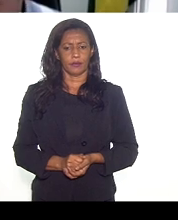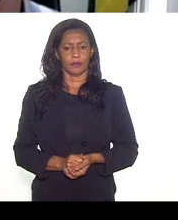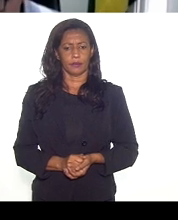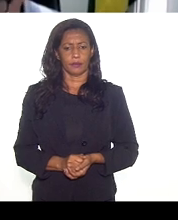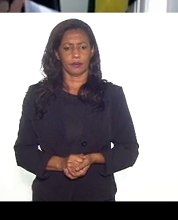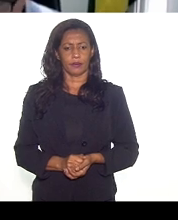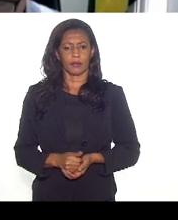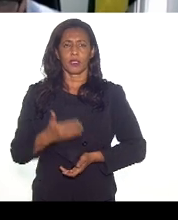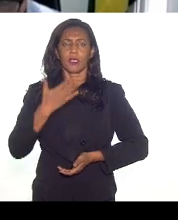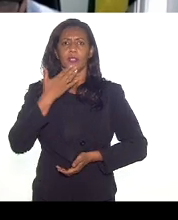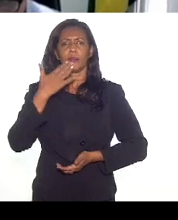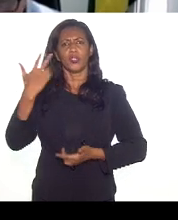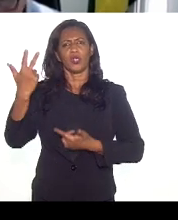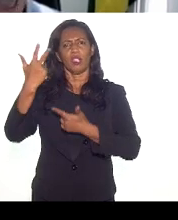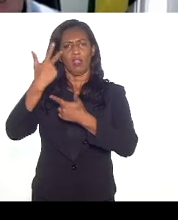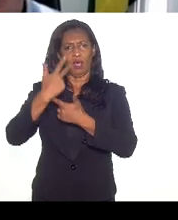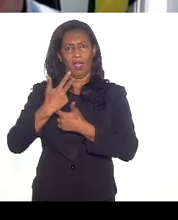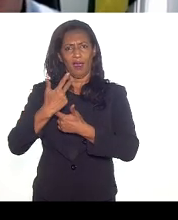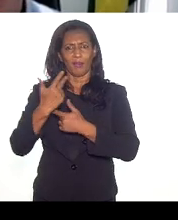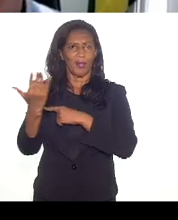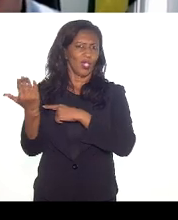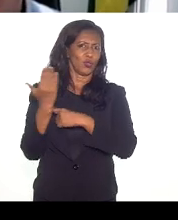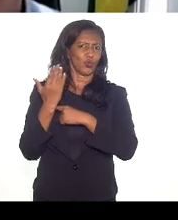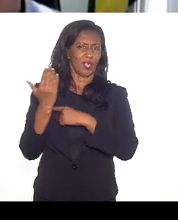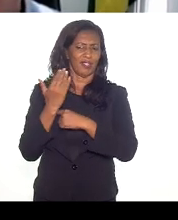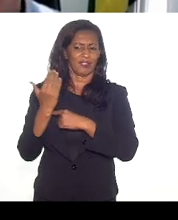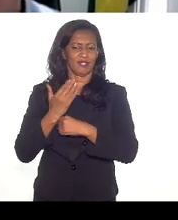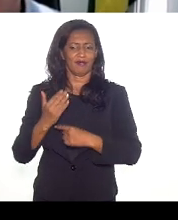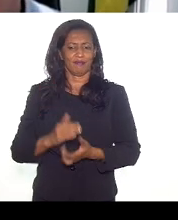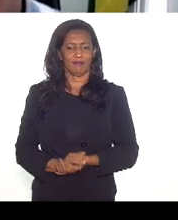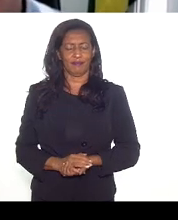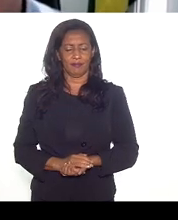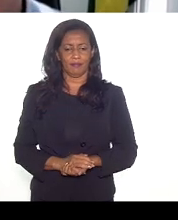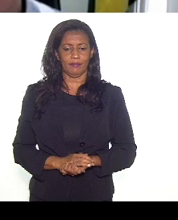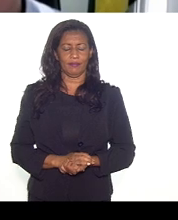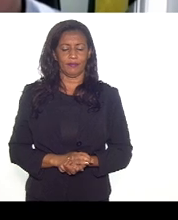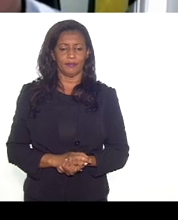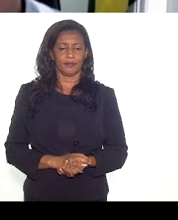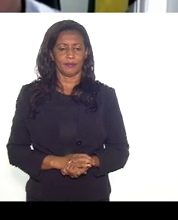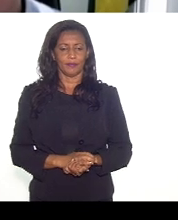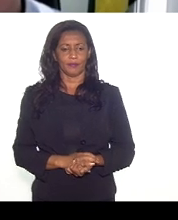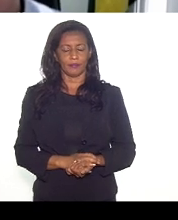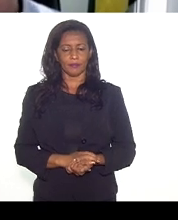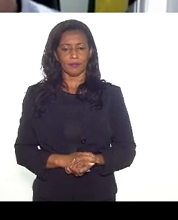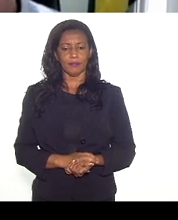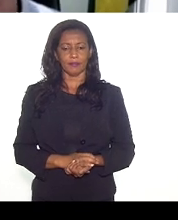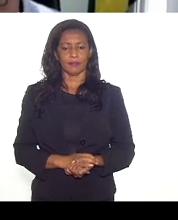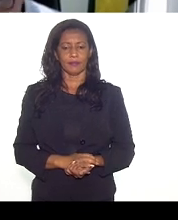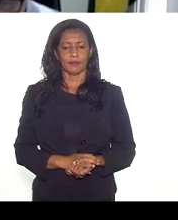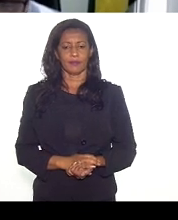Pedirei aí à TV LERJ que pudesse nos auxiliar, liberando a apresentação do professor Mauro, por favor.